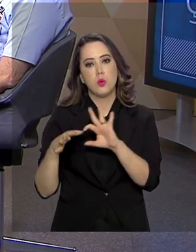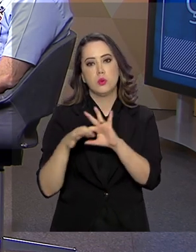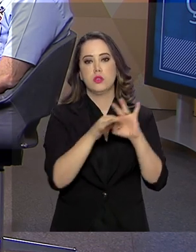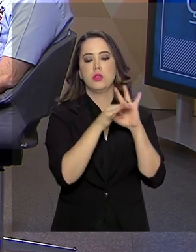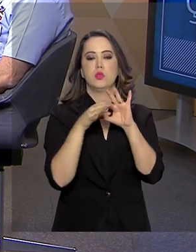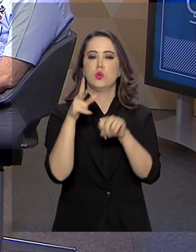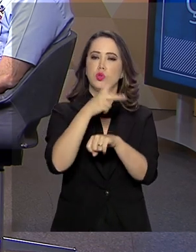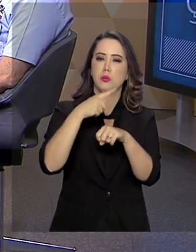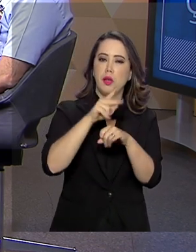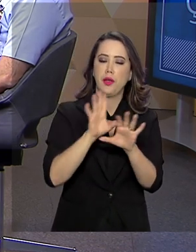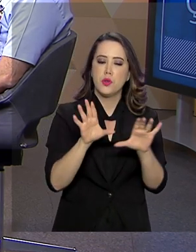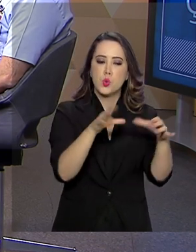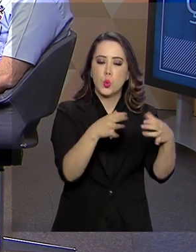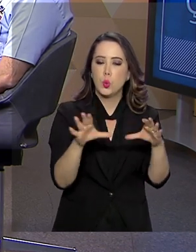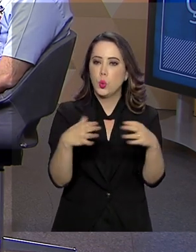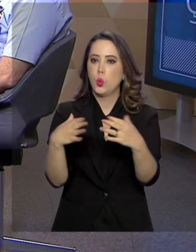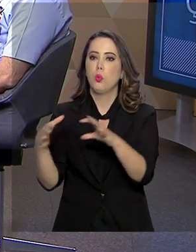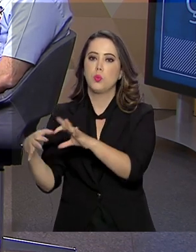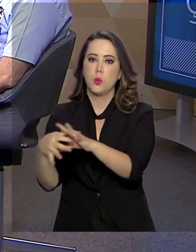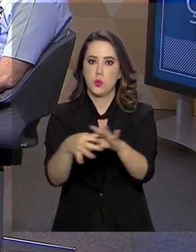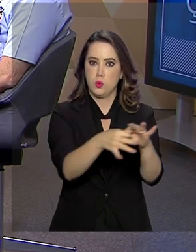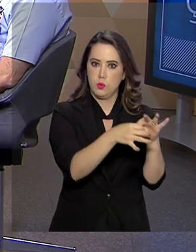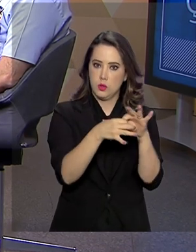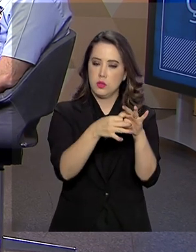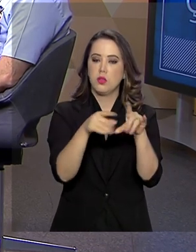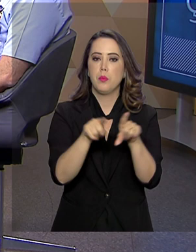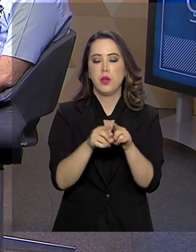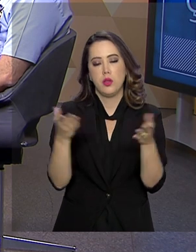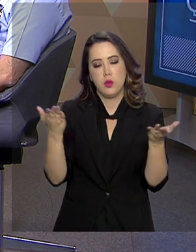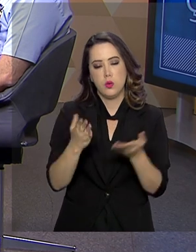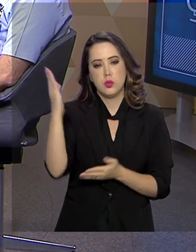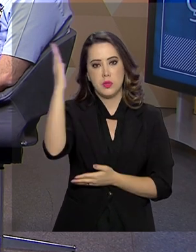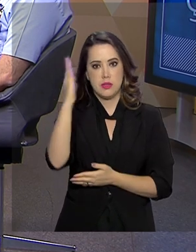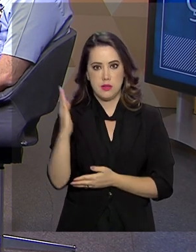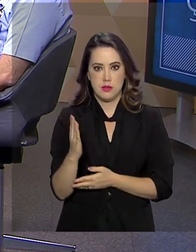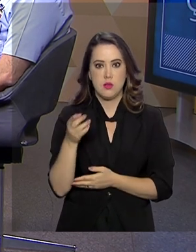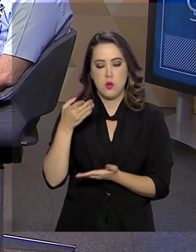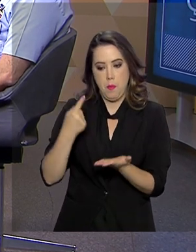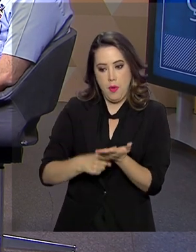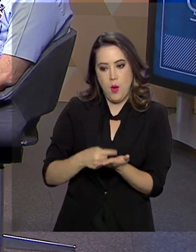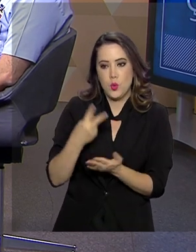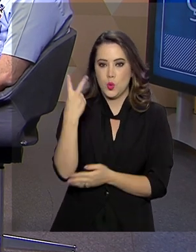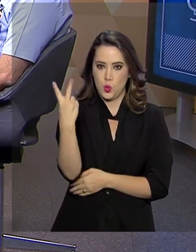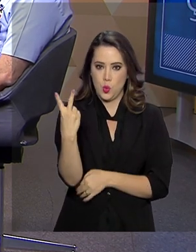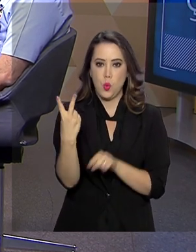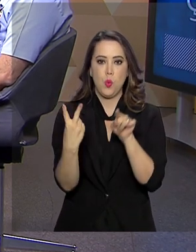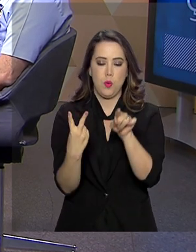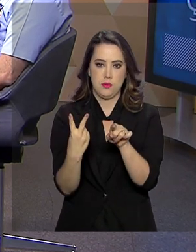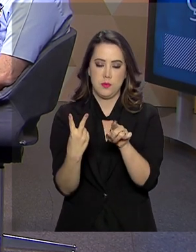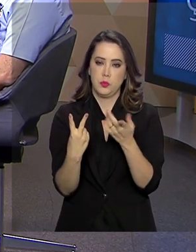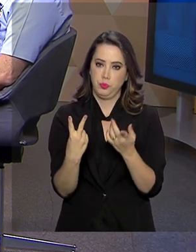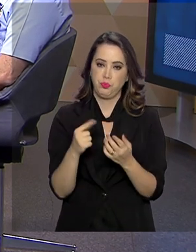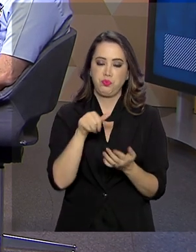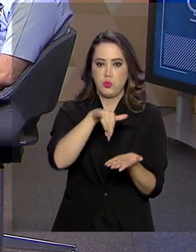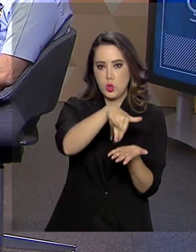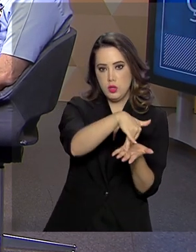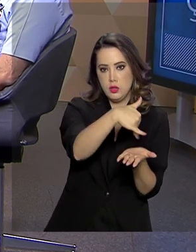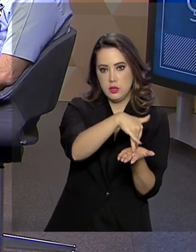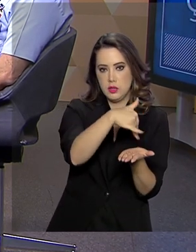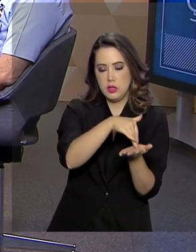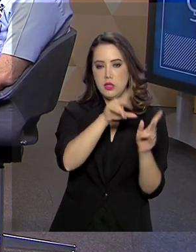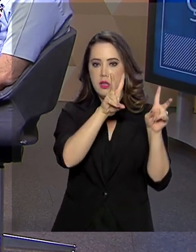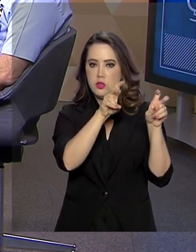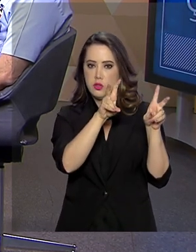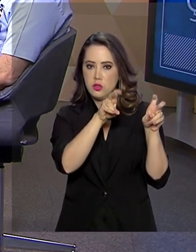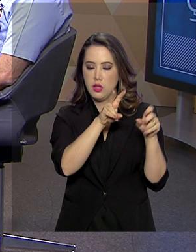diversas áreas e por isso hoje recebemos aqui no Brasil em Pauta, dois convidados. O secretário de Assuntos de Defesa